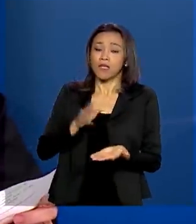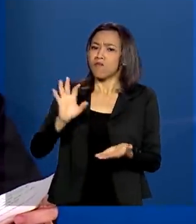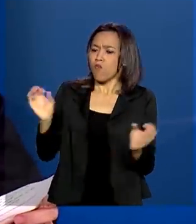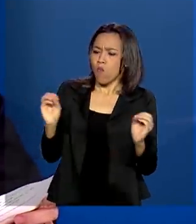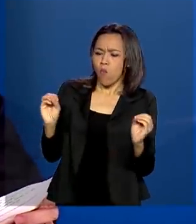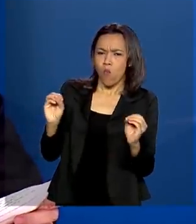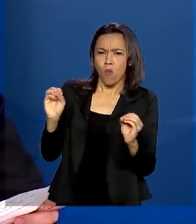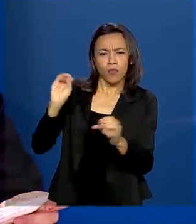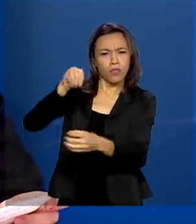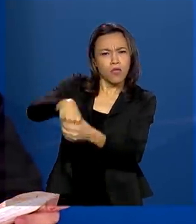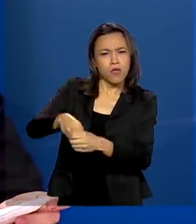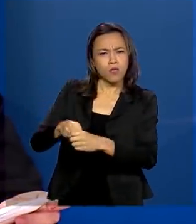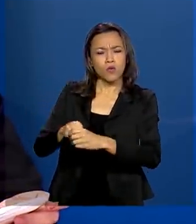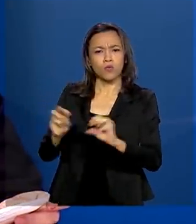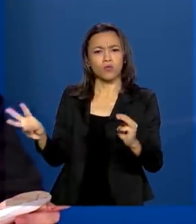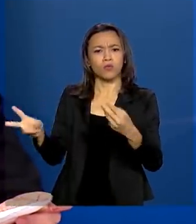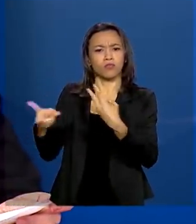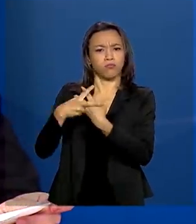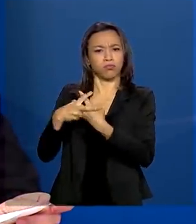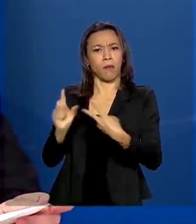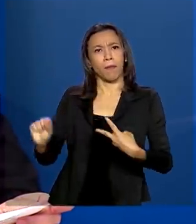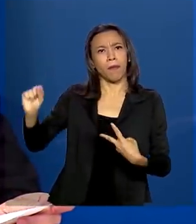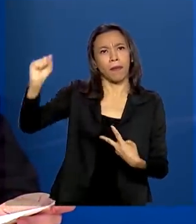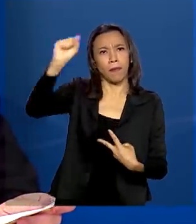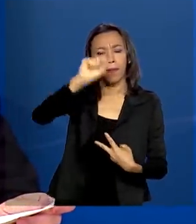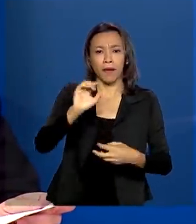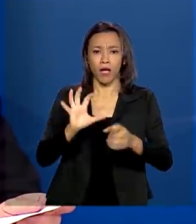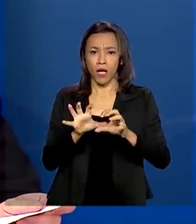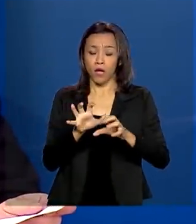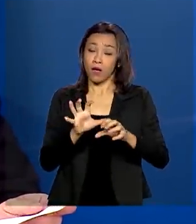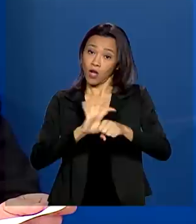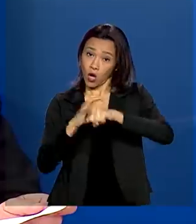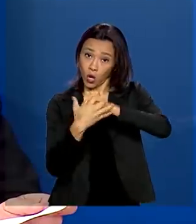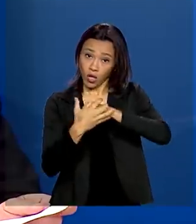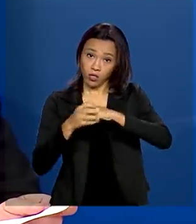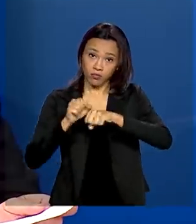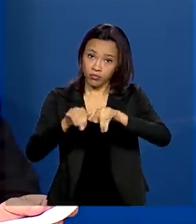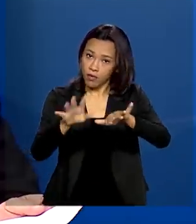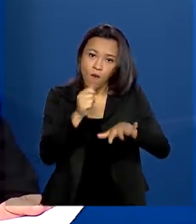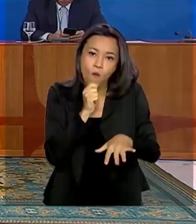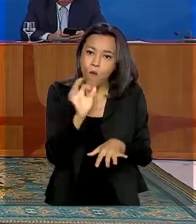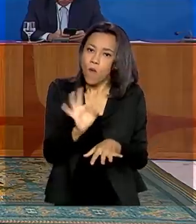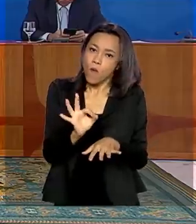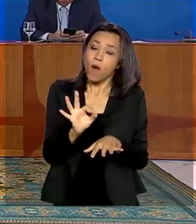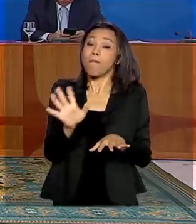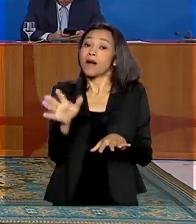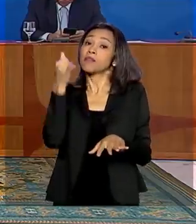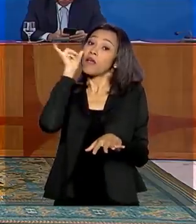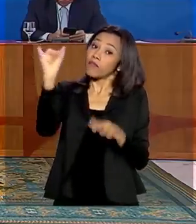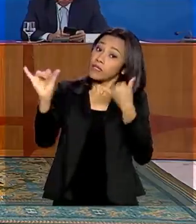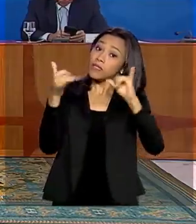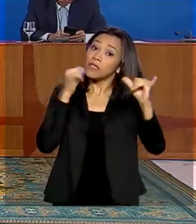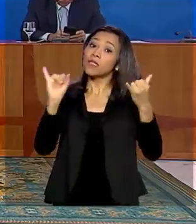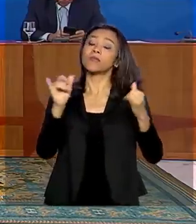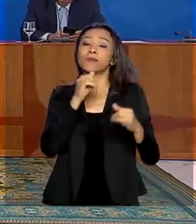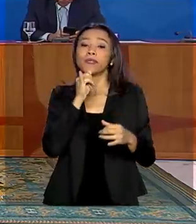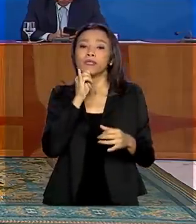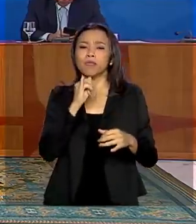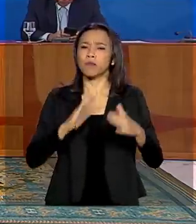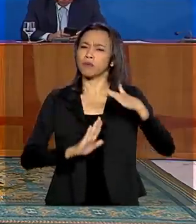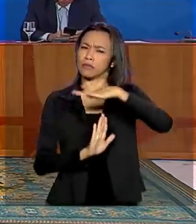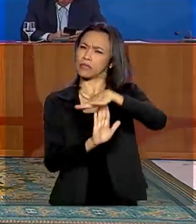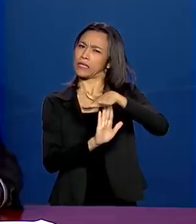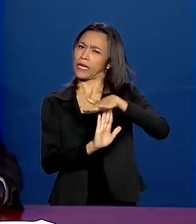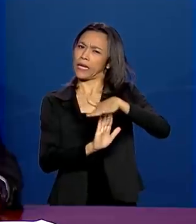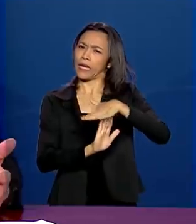notificado dentro dos presídios. Mas o governo defende medidas de prevenção para evitar a doença, como a suspensão temporária de